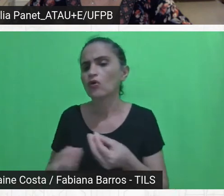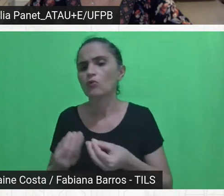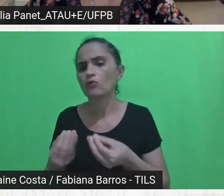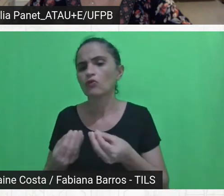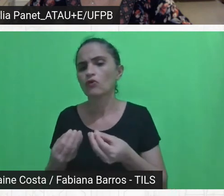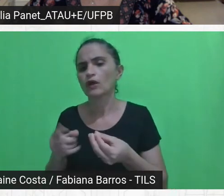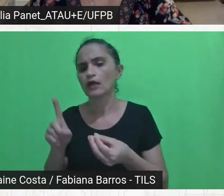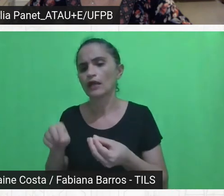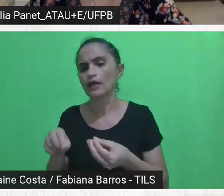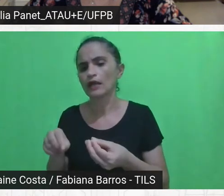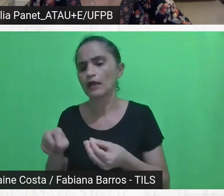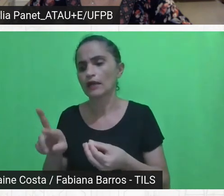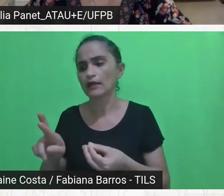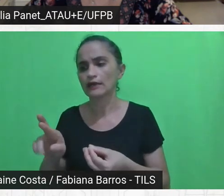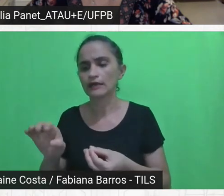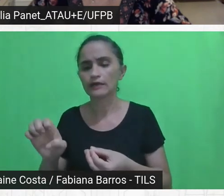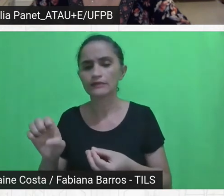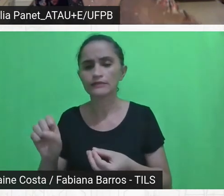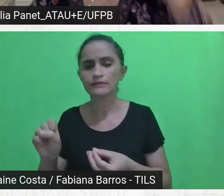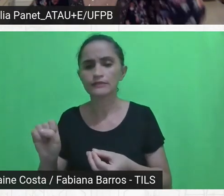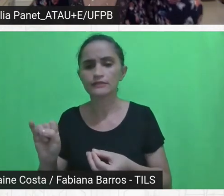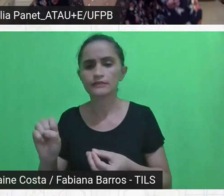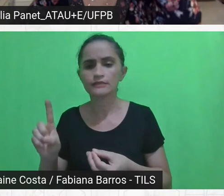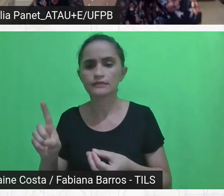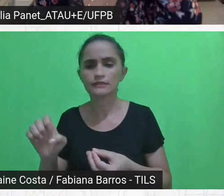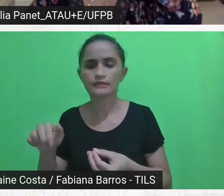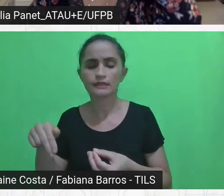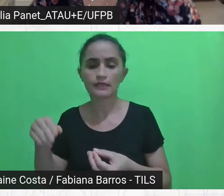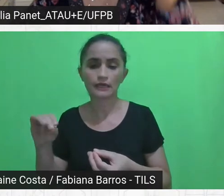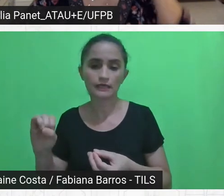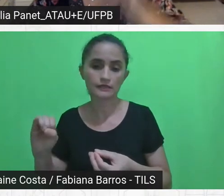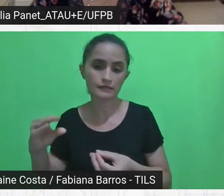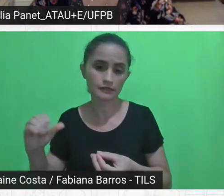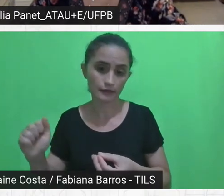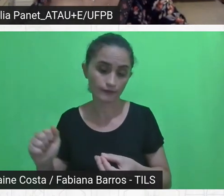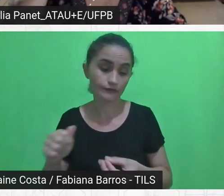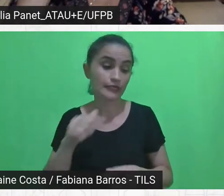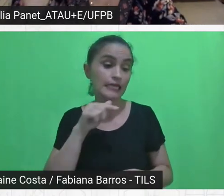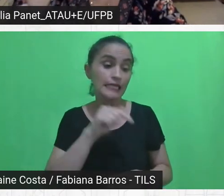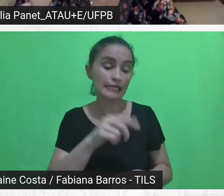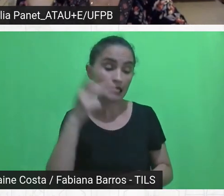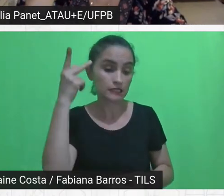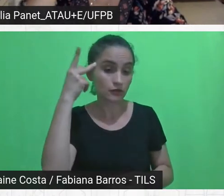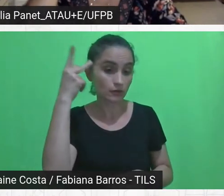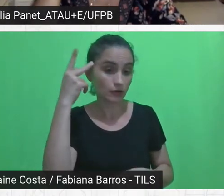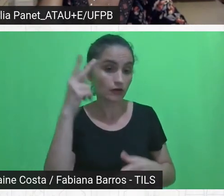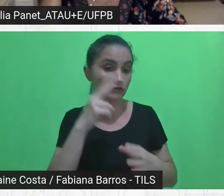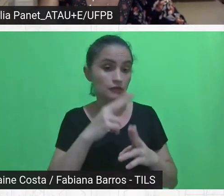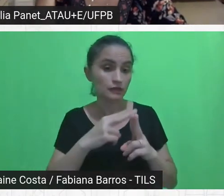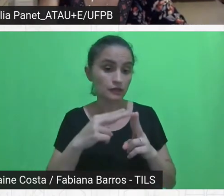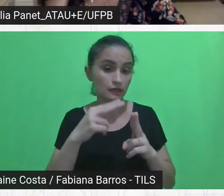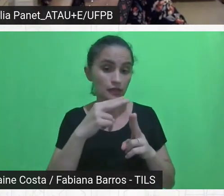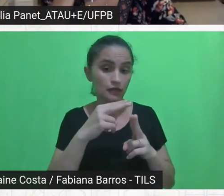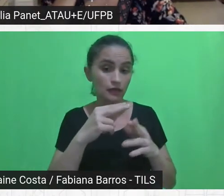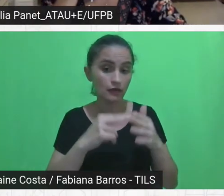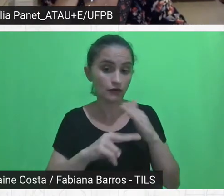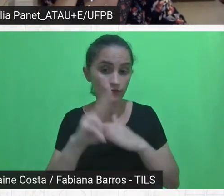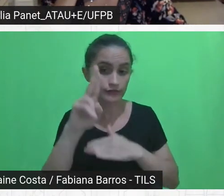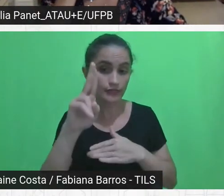teve uma aprovação na USP, porém, para efeito, vamos dizer, de diploma, de como é que a coisa